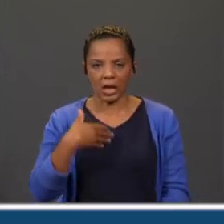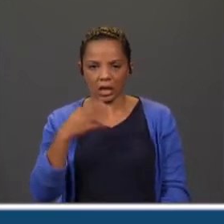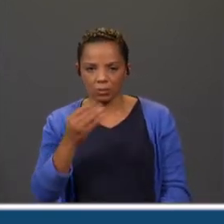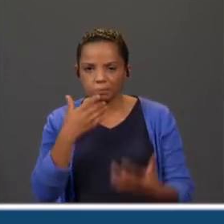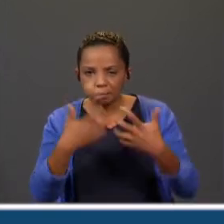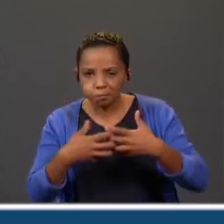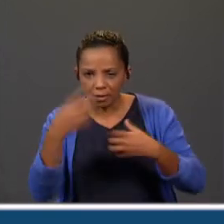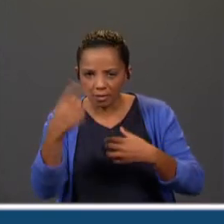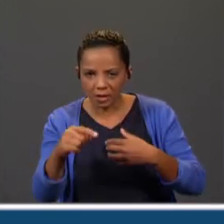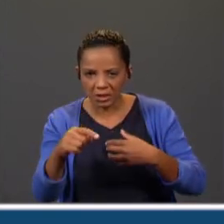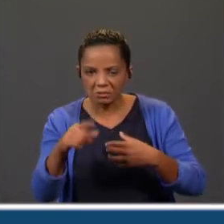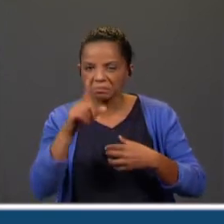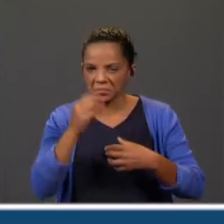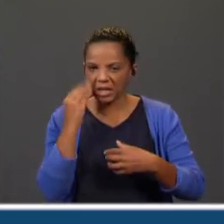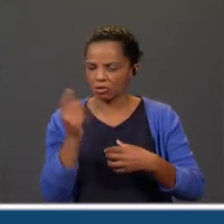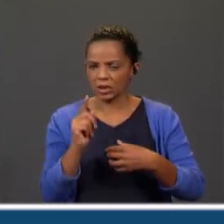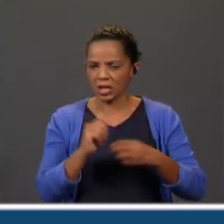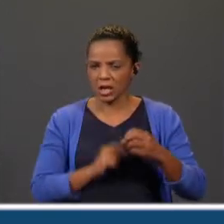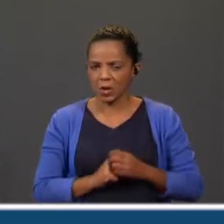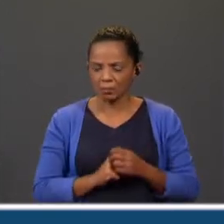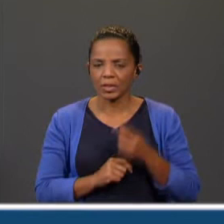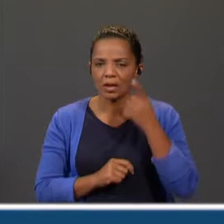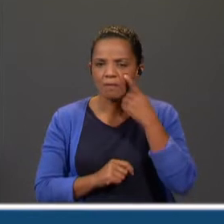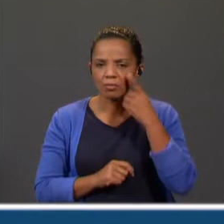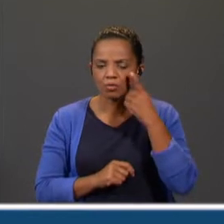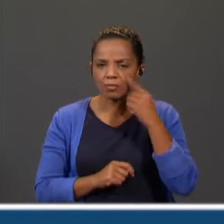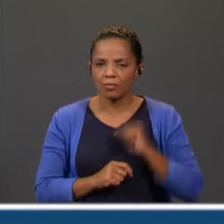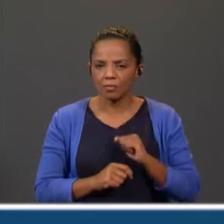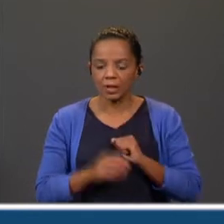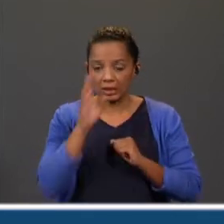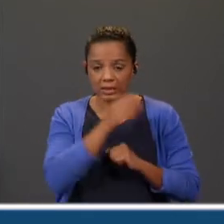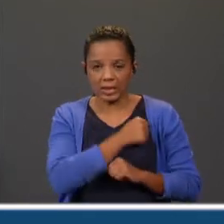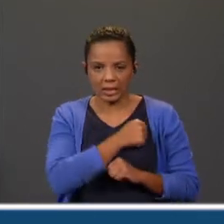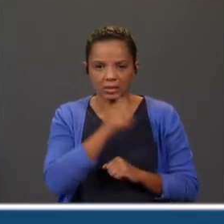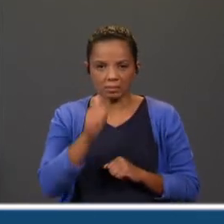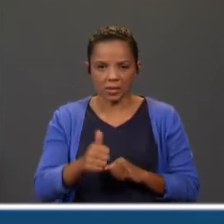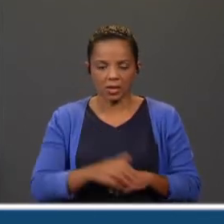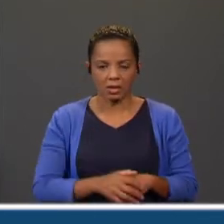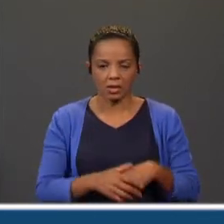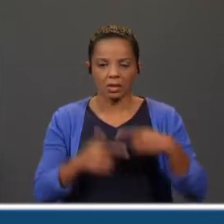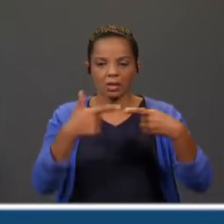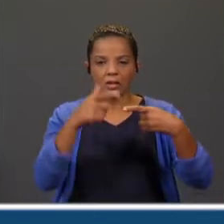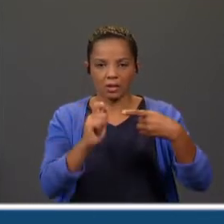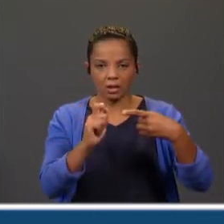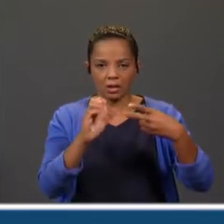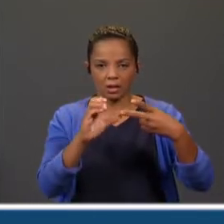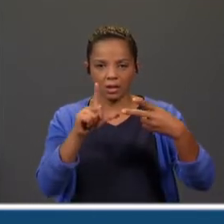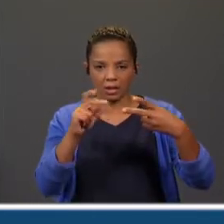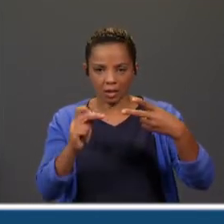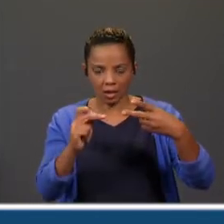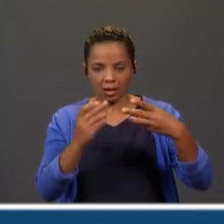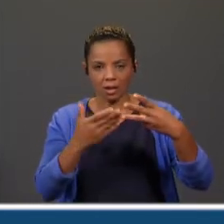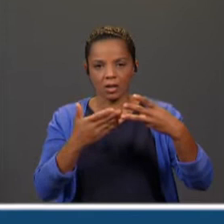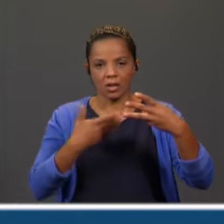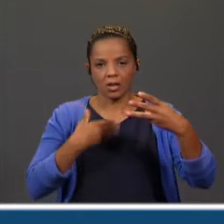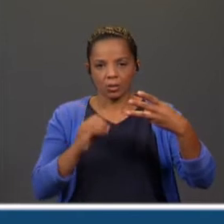dúvidas? E eu também me pareceu que não. Então, ver se a vossa opção em casa estava correta. Te-cla-do.